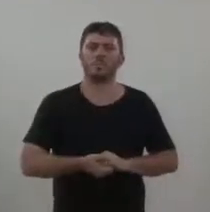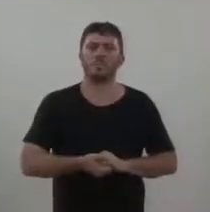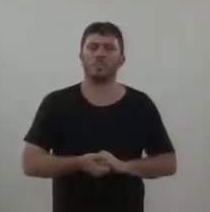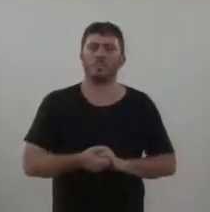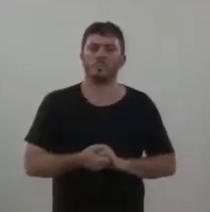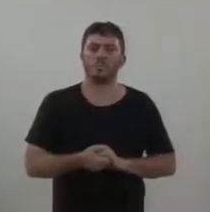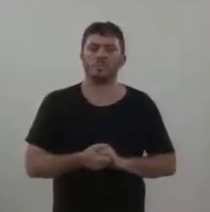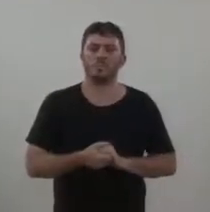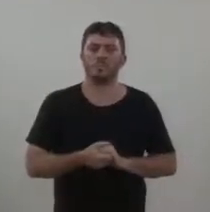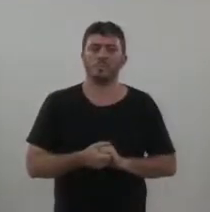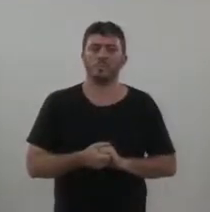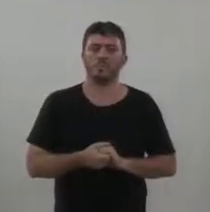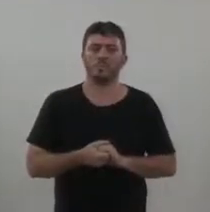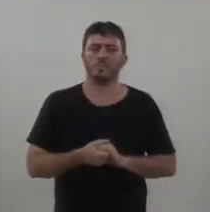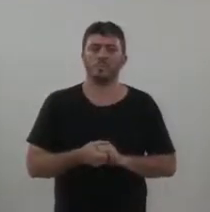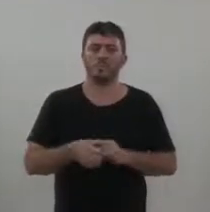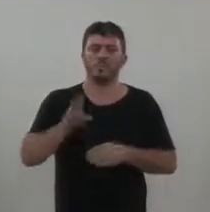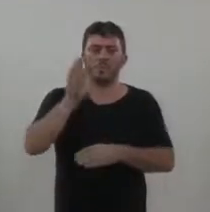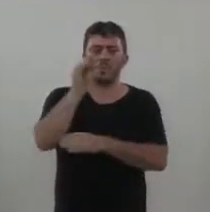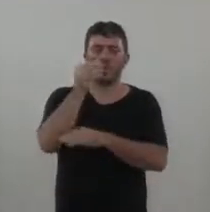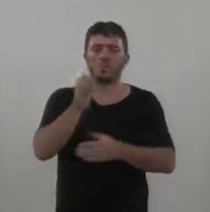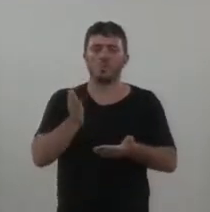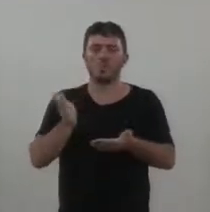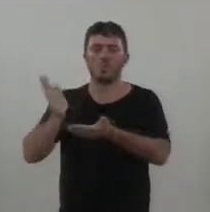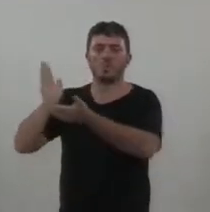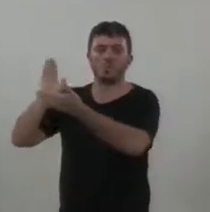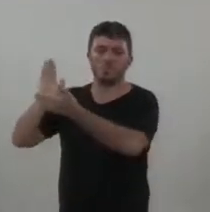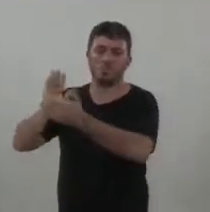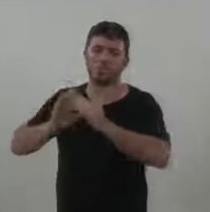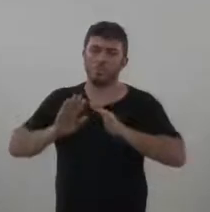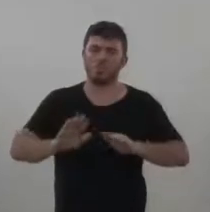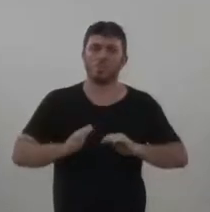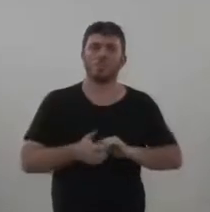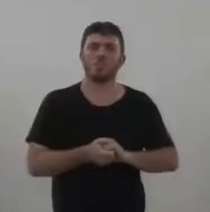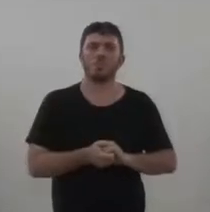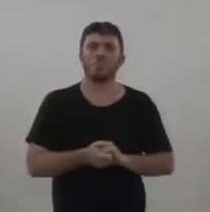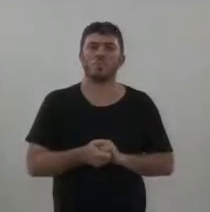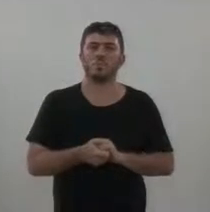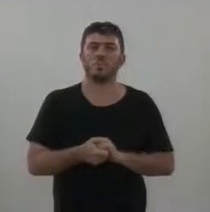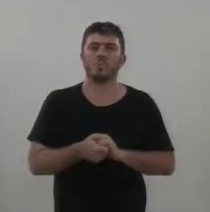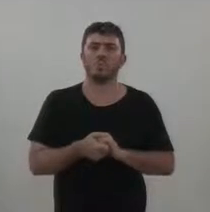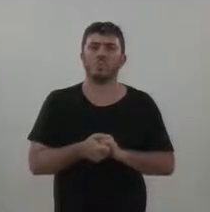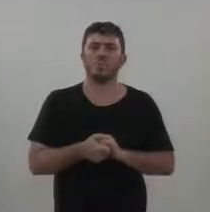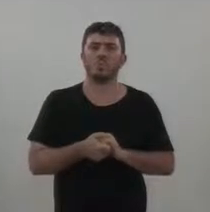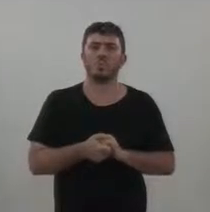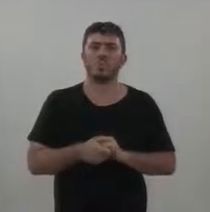buraco, é apenas um tampão, onde estive essa semana com o Carandina